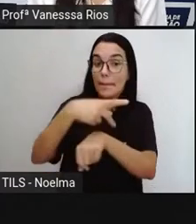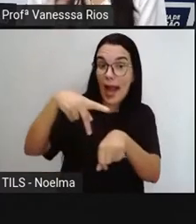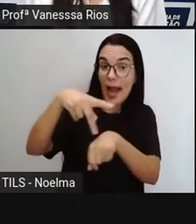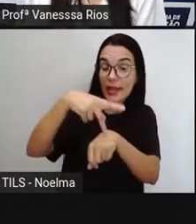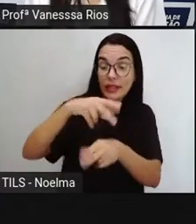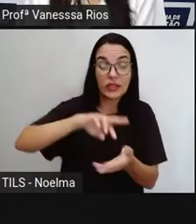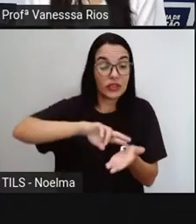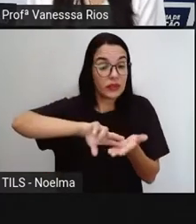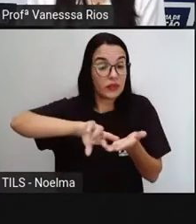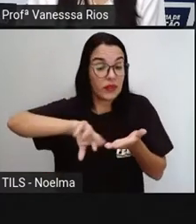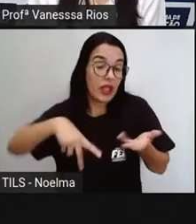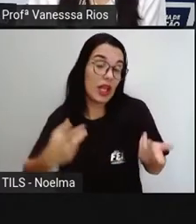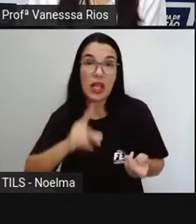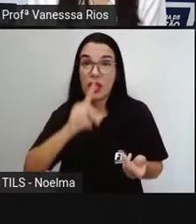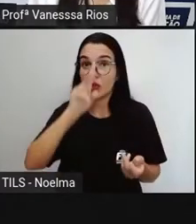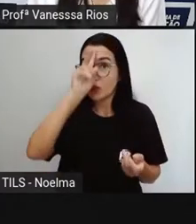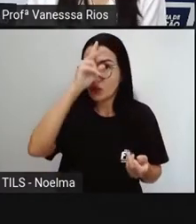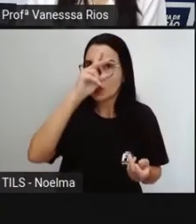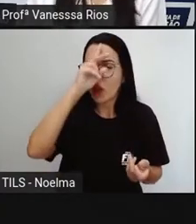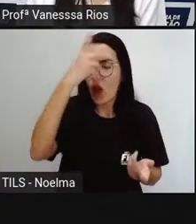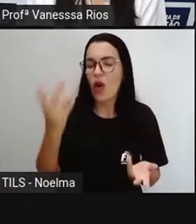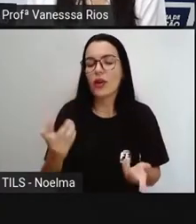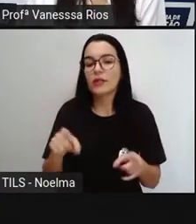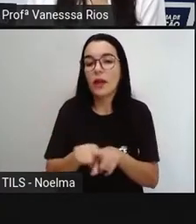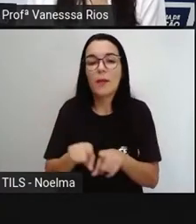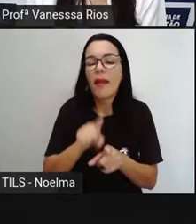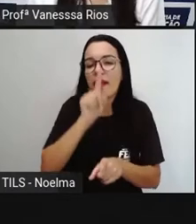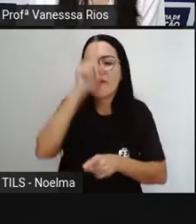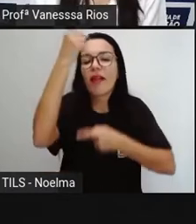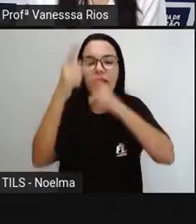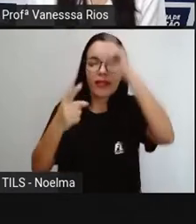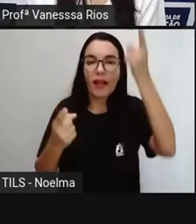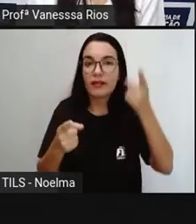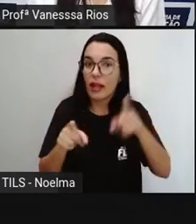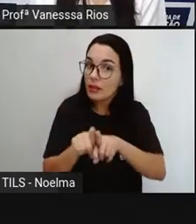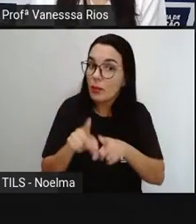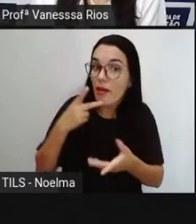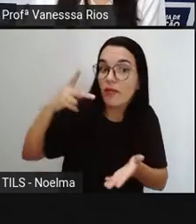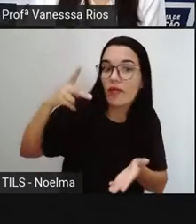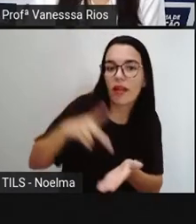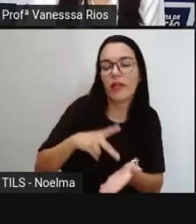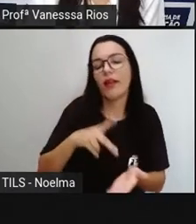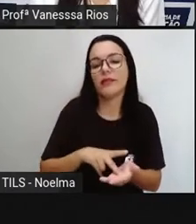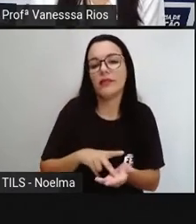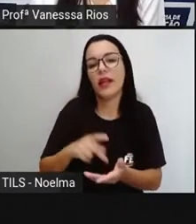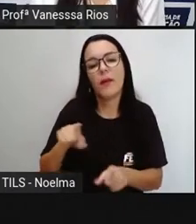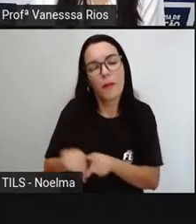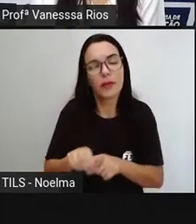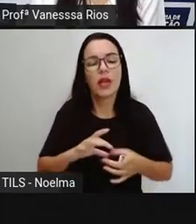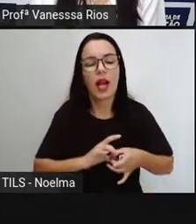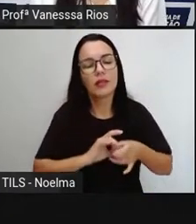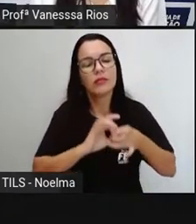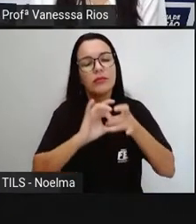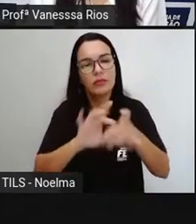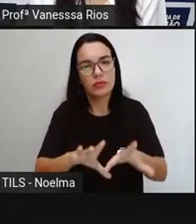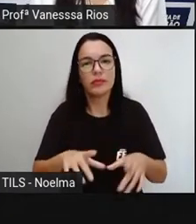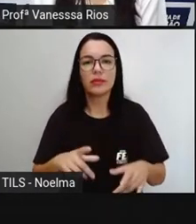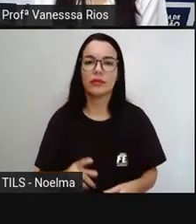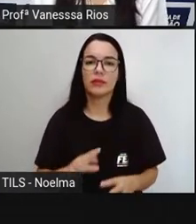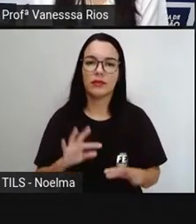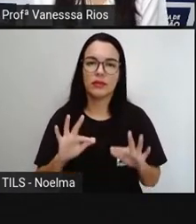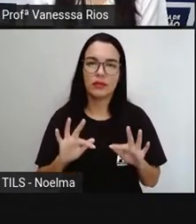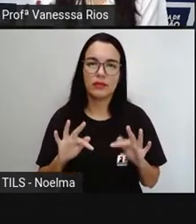inventadas ou reais, mas que vão contribuir aí com a nossa formação. Então vamos lá. Para